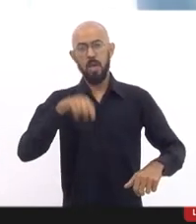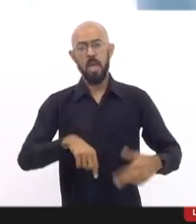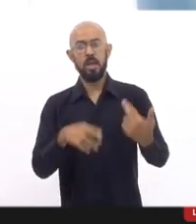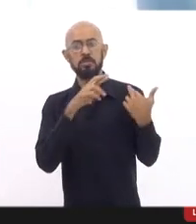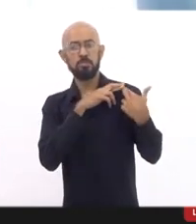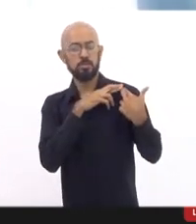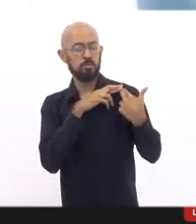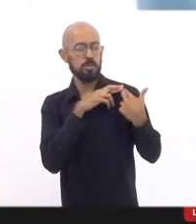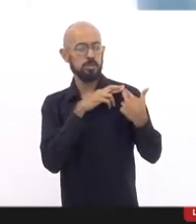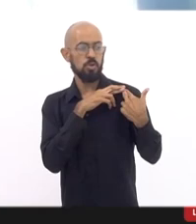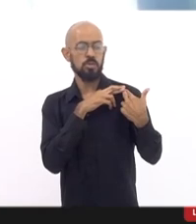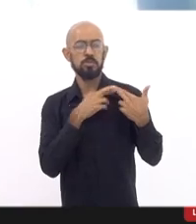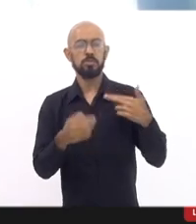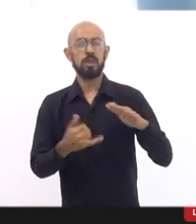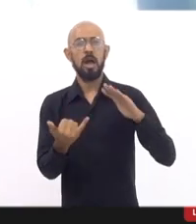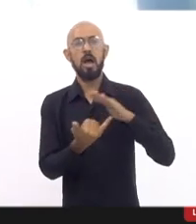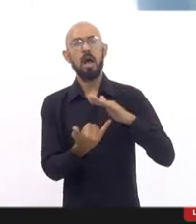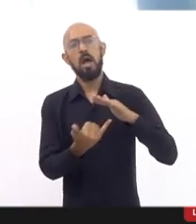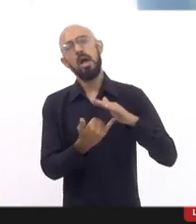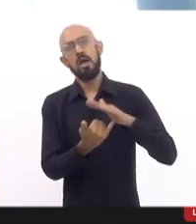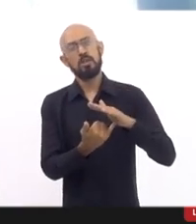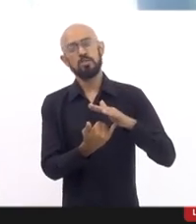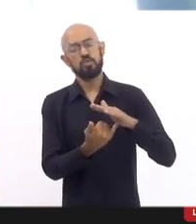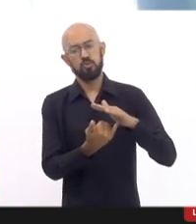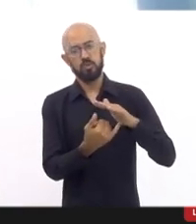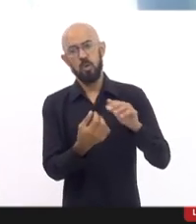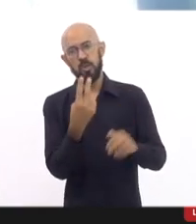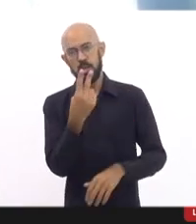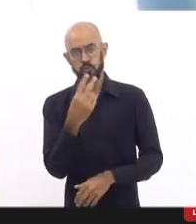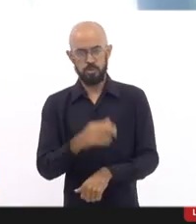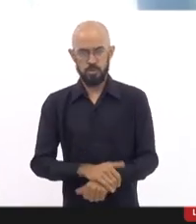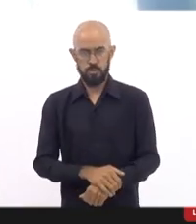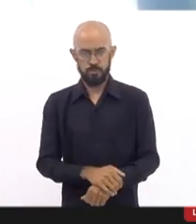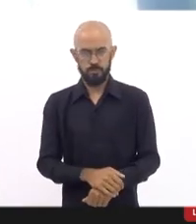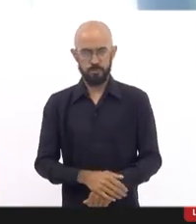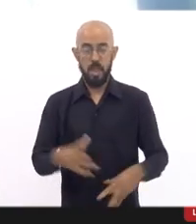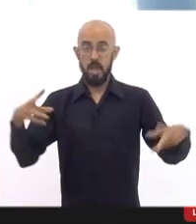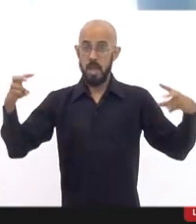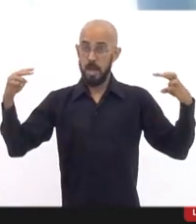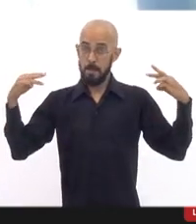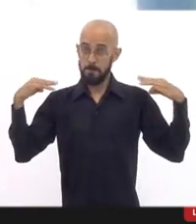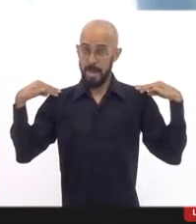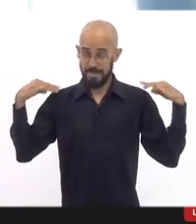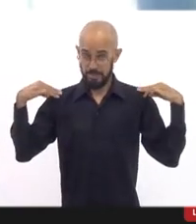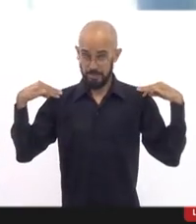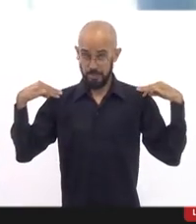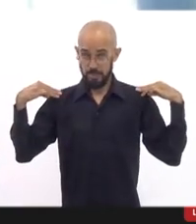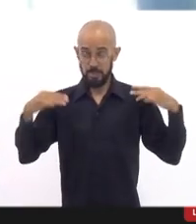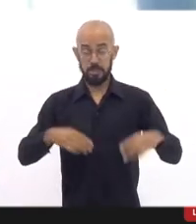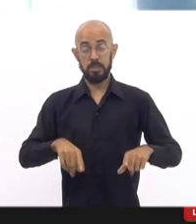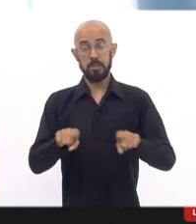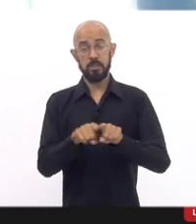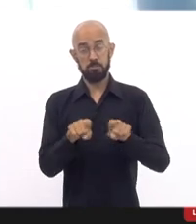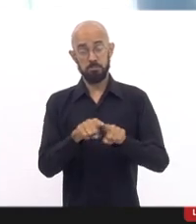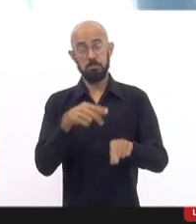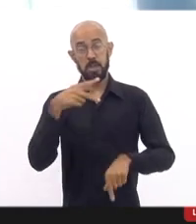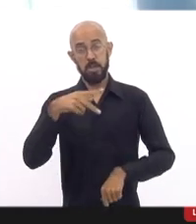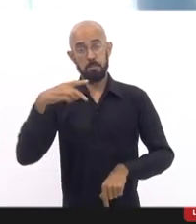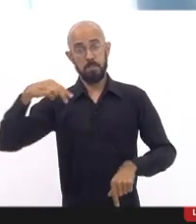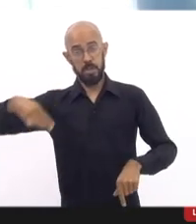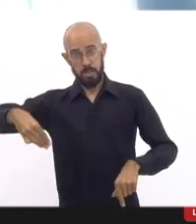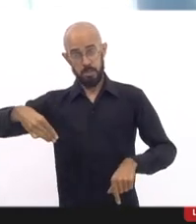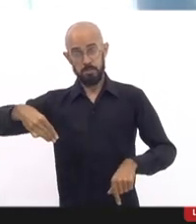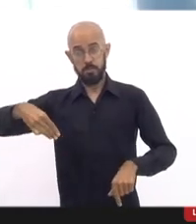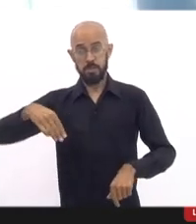respectivas instituições? A Marinha, no caso do Durval, e a PM, no caso